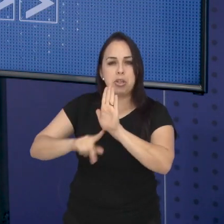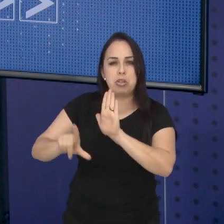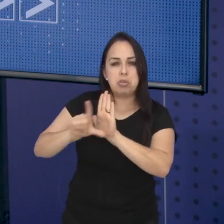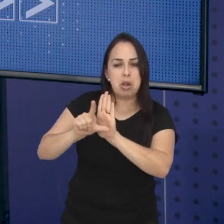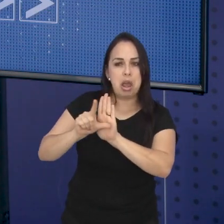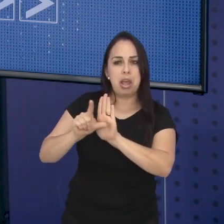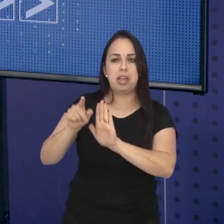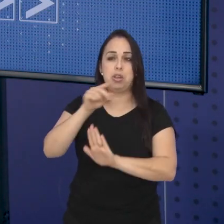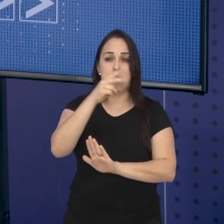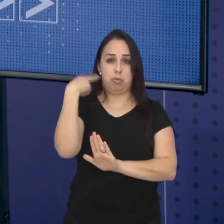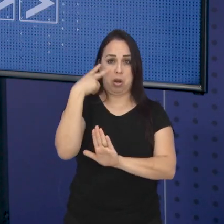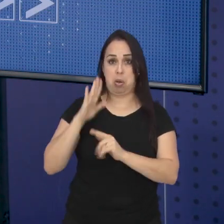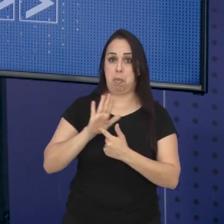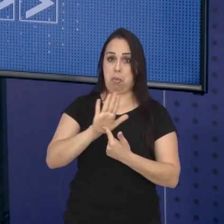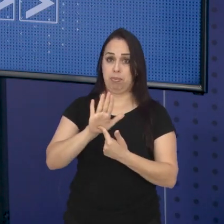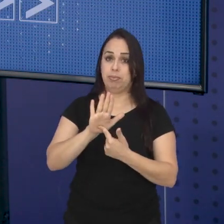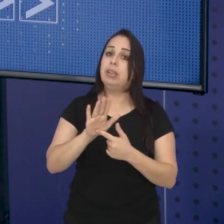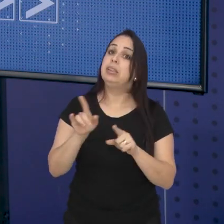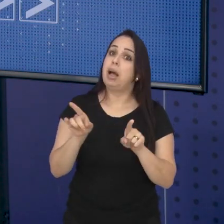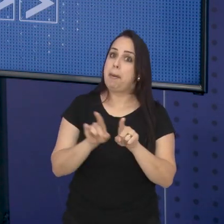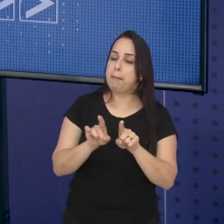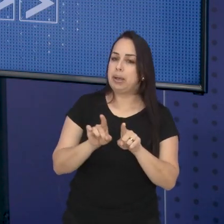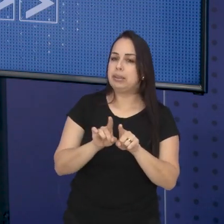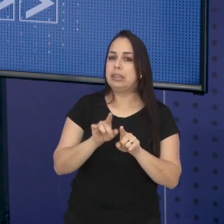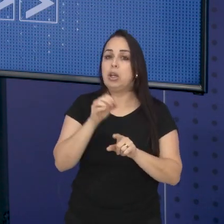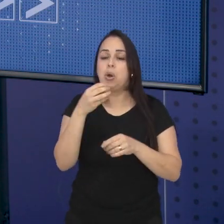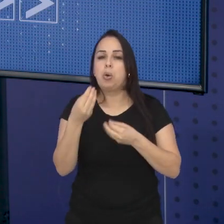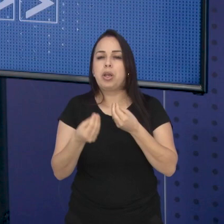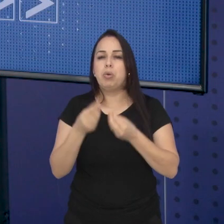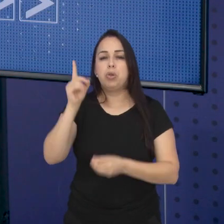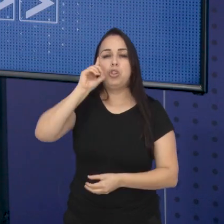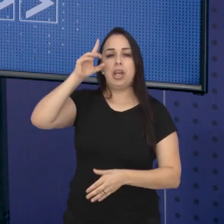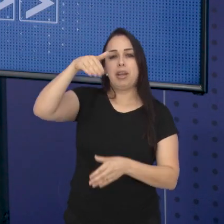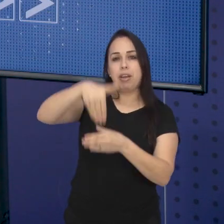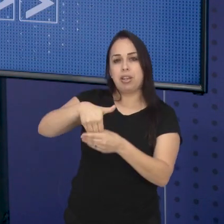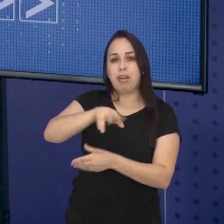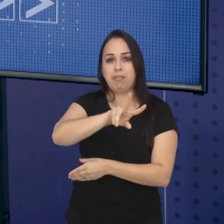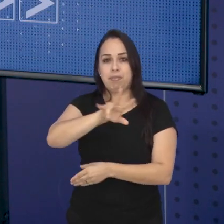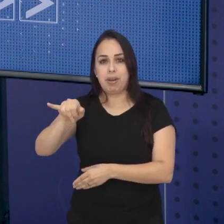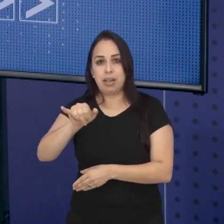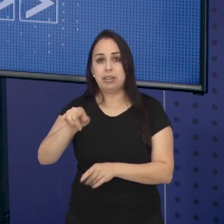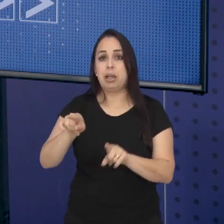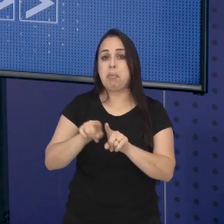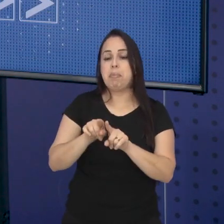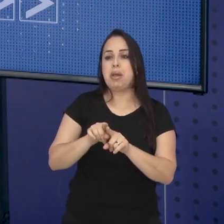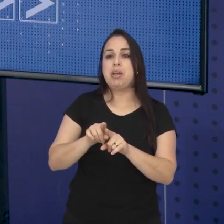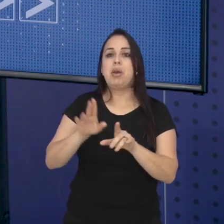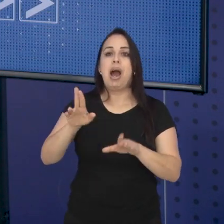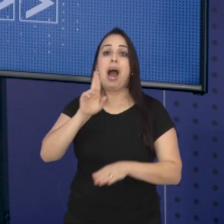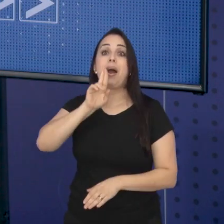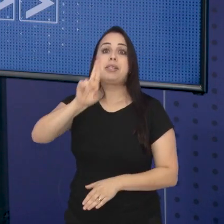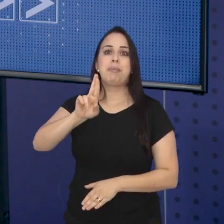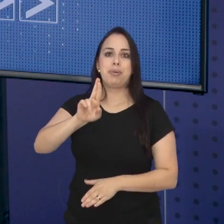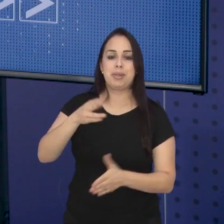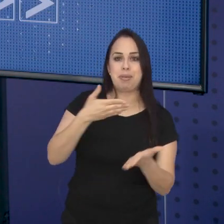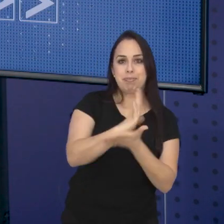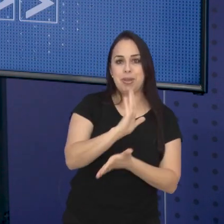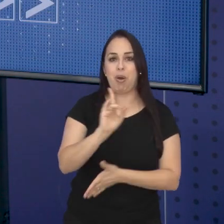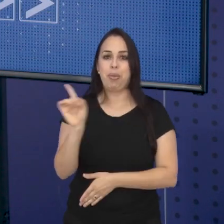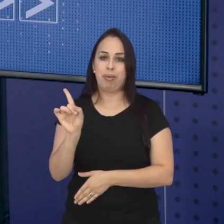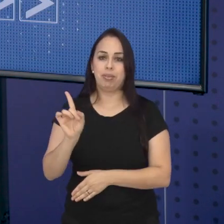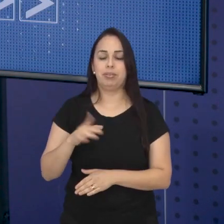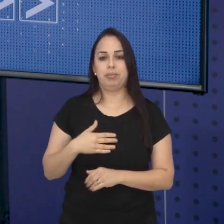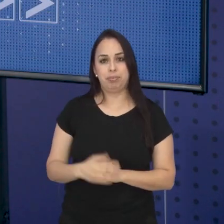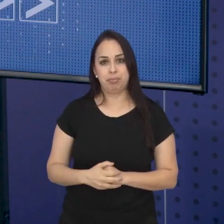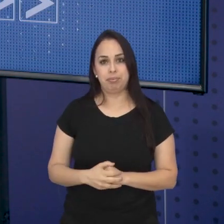projetos de lei apresentados pelos vereadores e também quando eles serão votados e os seus respectivos resultados. As